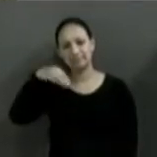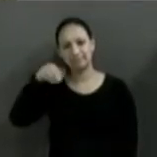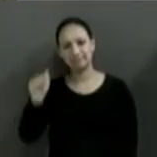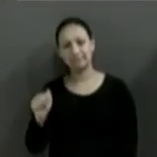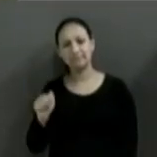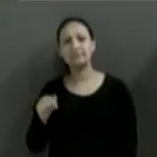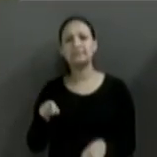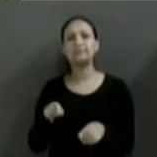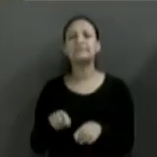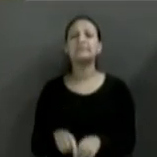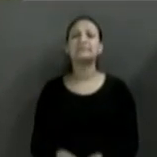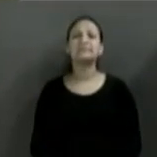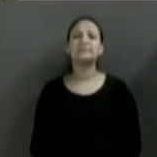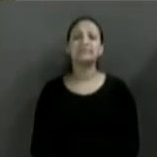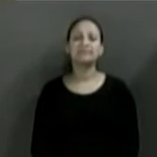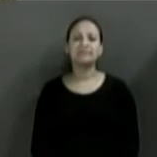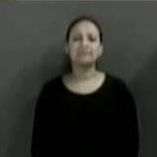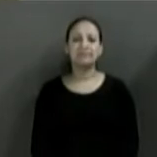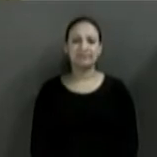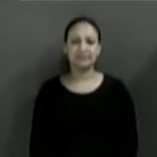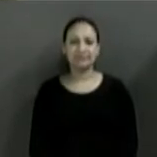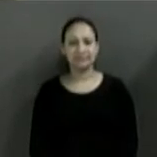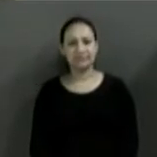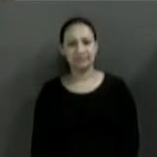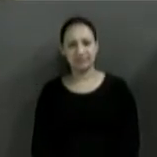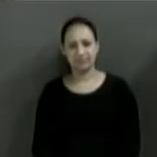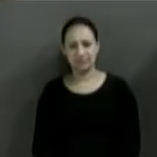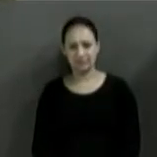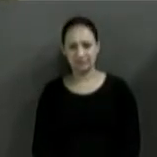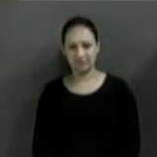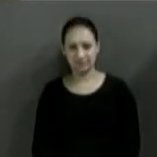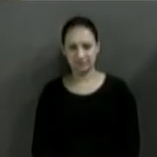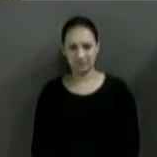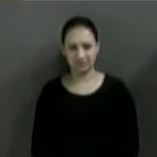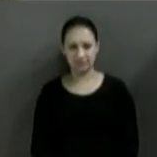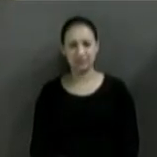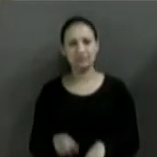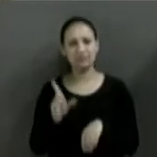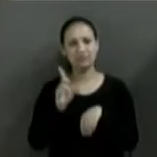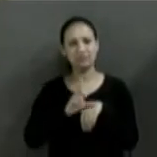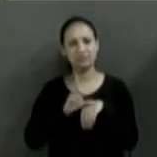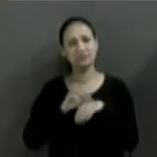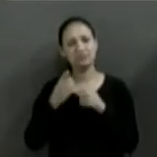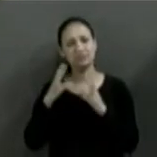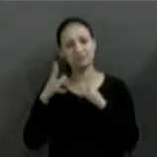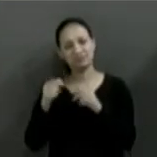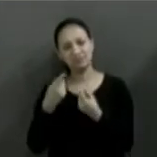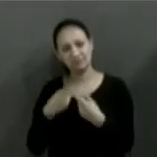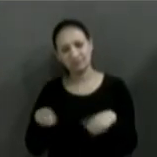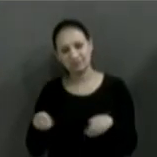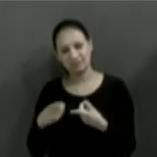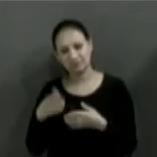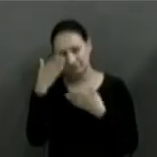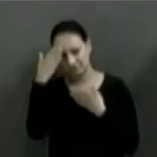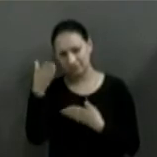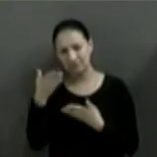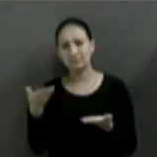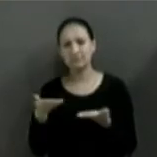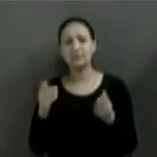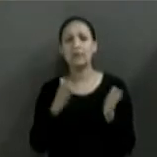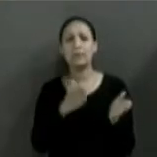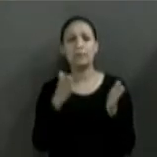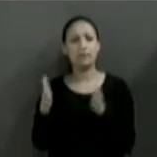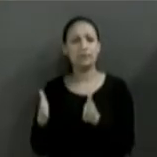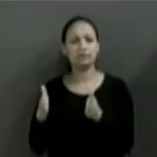Publicidade, Paranoia Produções e também Loja Toda Música. Bem, este bloco então,